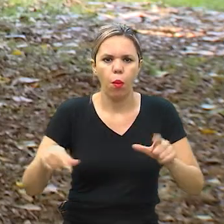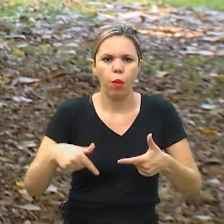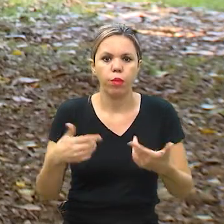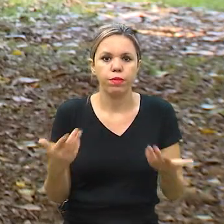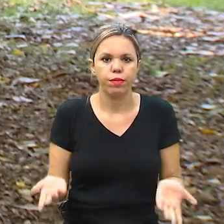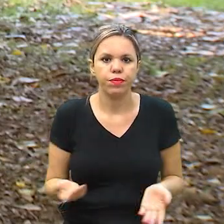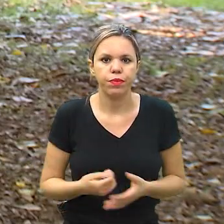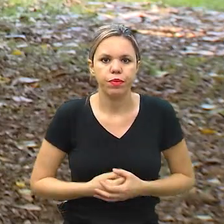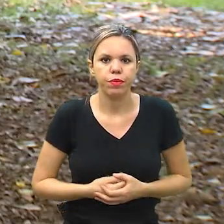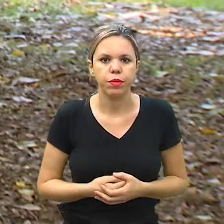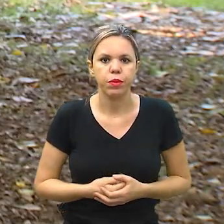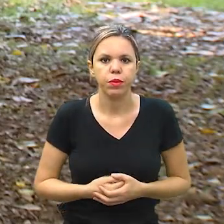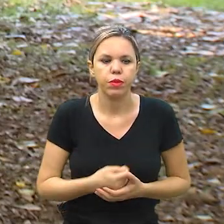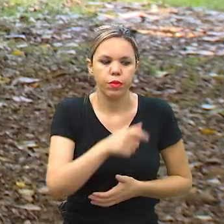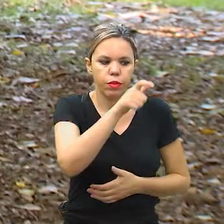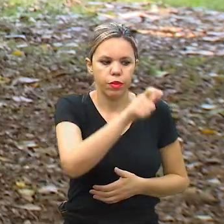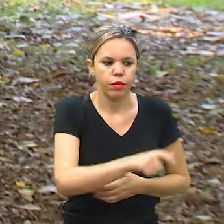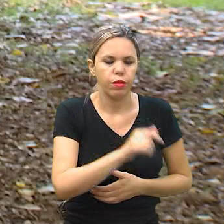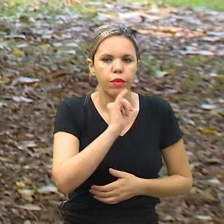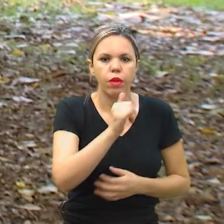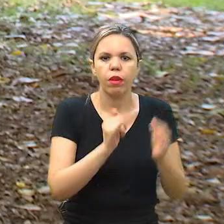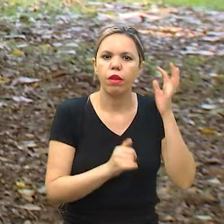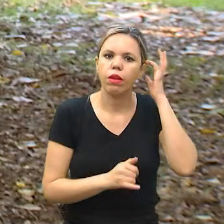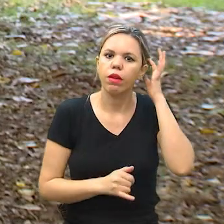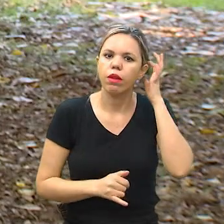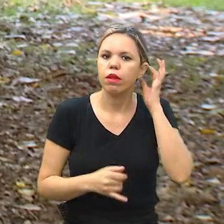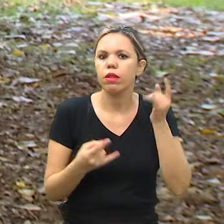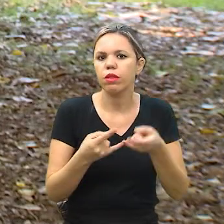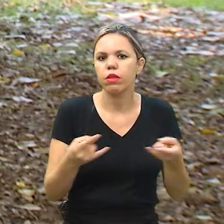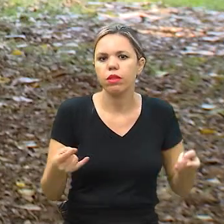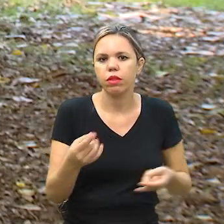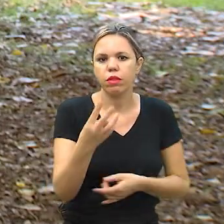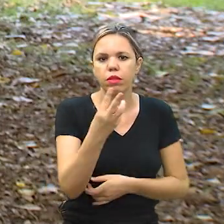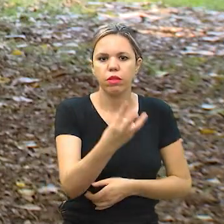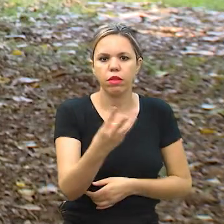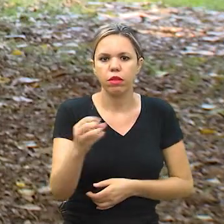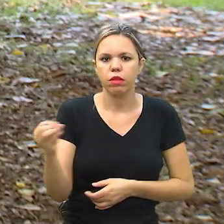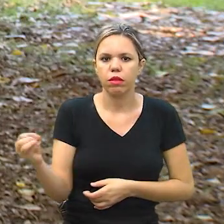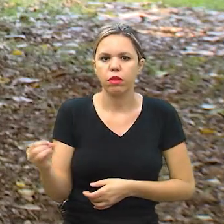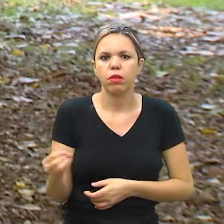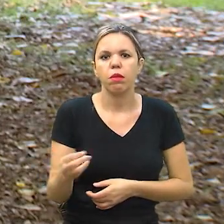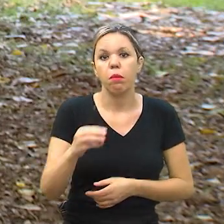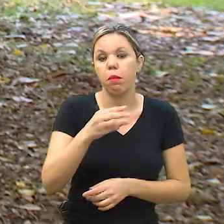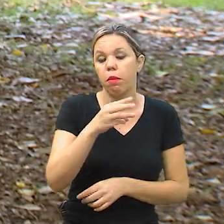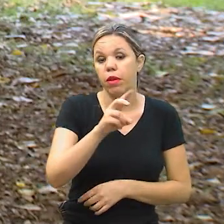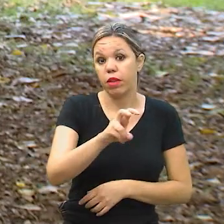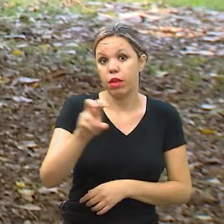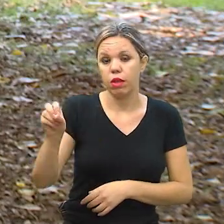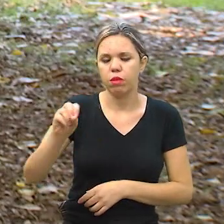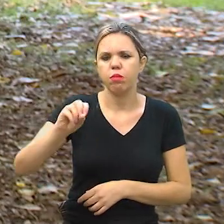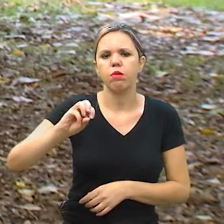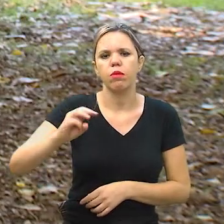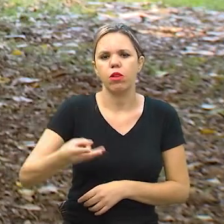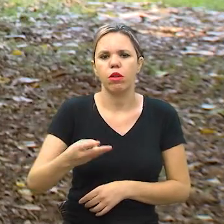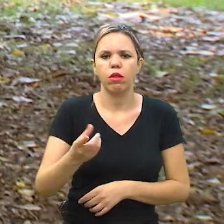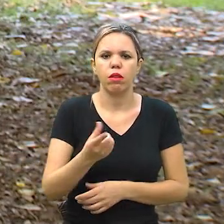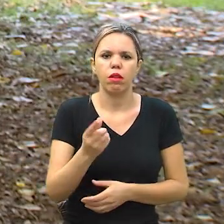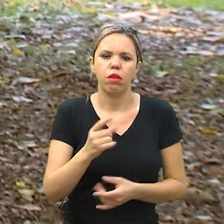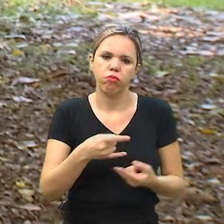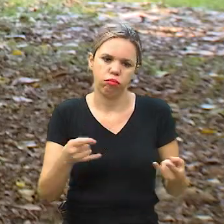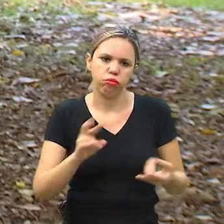seu trabalho, e aí uma pessoa chega para você e entrega um cheque de 300, 400, meio milhão de reais. Não te traria um conforto maior?